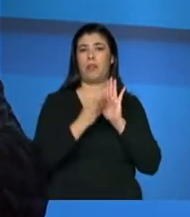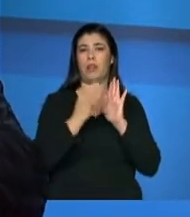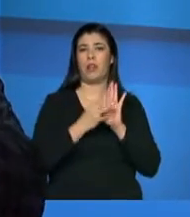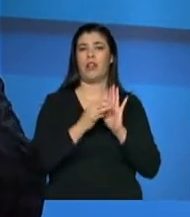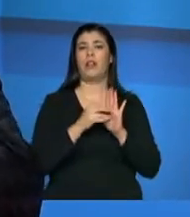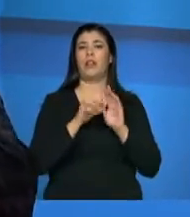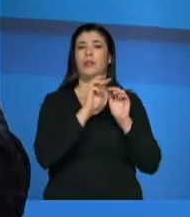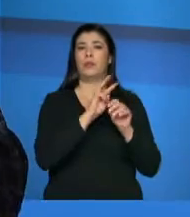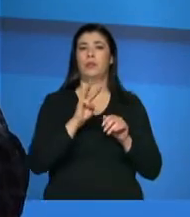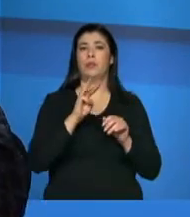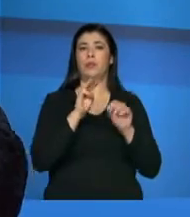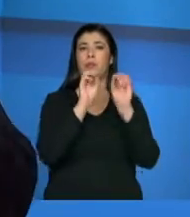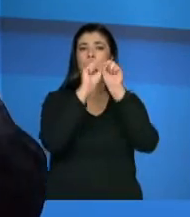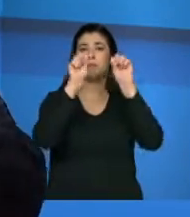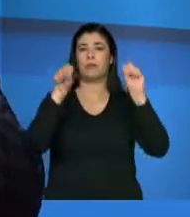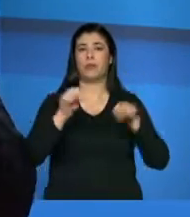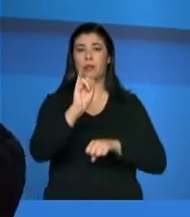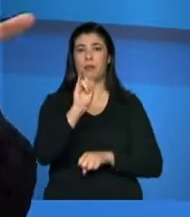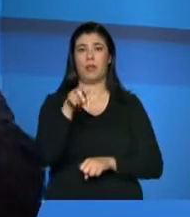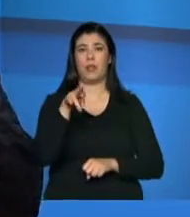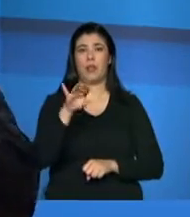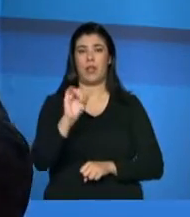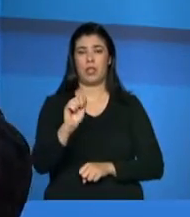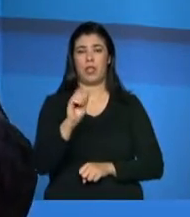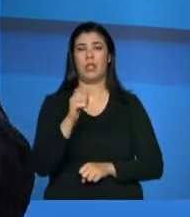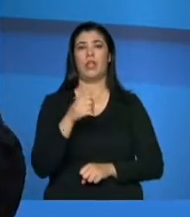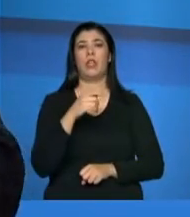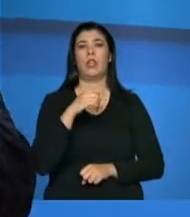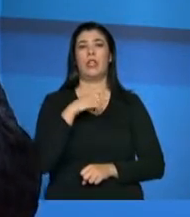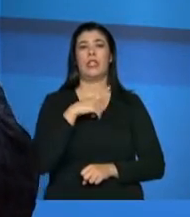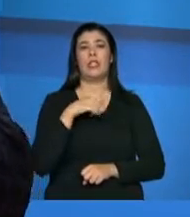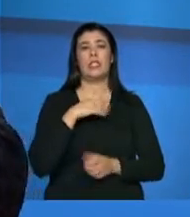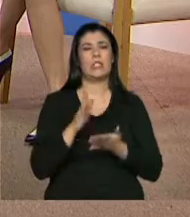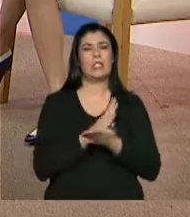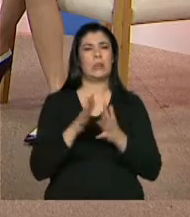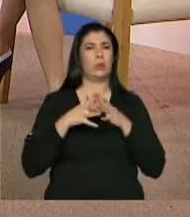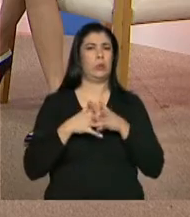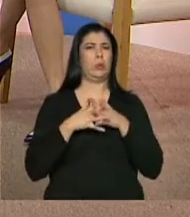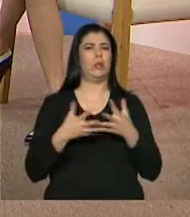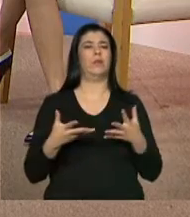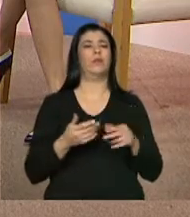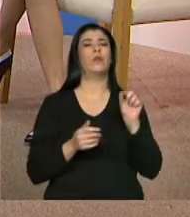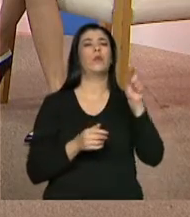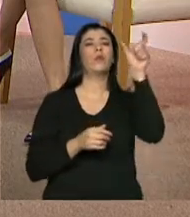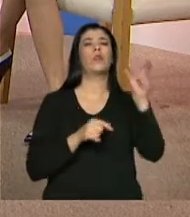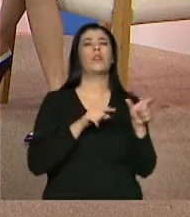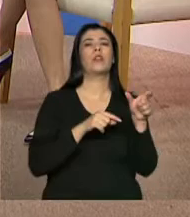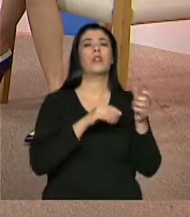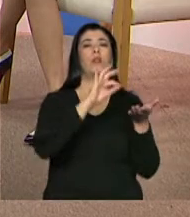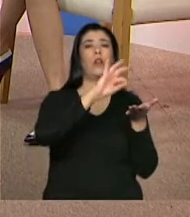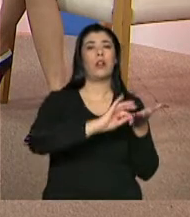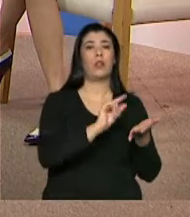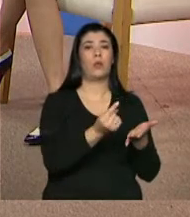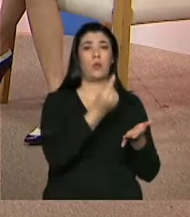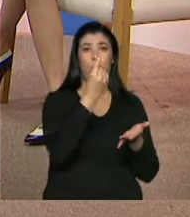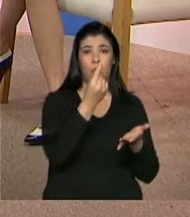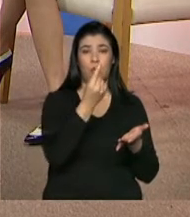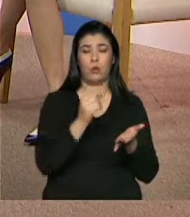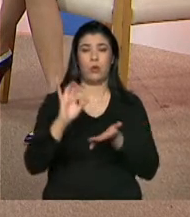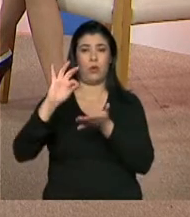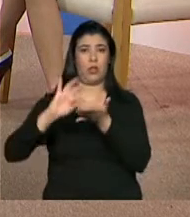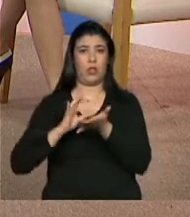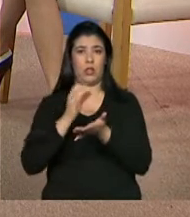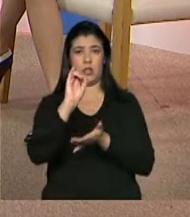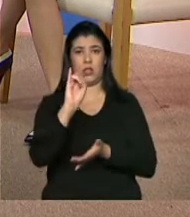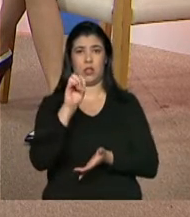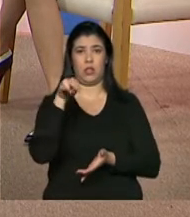mecanismo, de como é é feito o INCRA, que é sempre importante, porque há, de vezes, uma confusão entre o cadastro único e o cadastro do INCRA, na verdade,